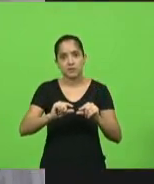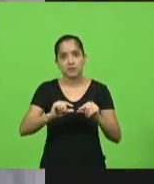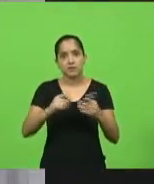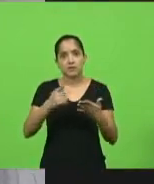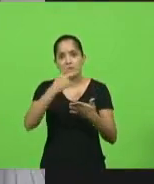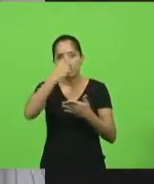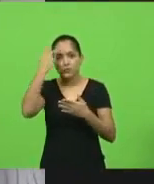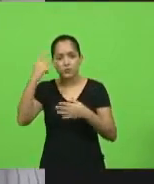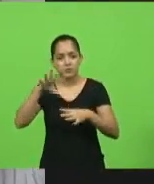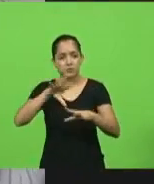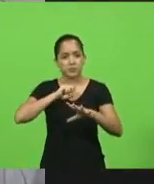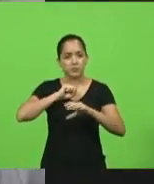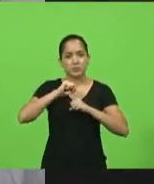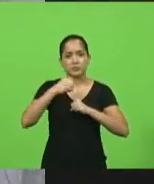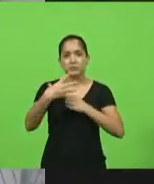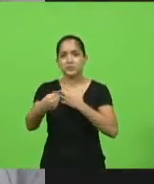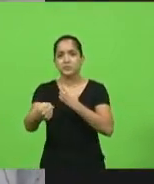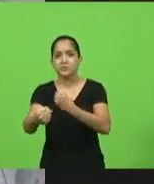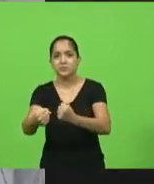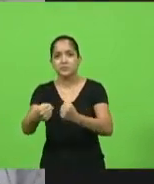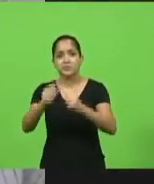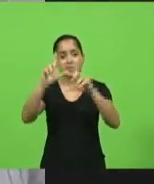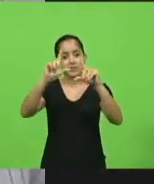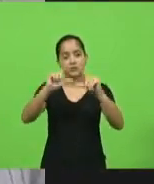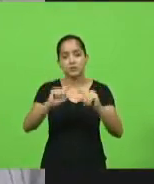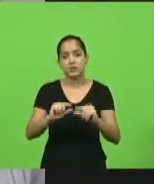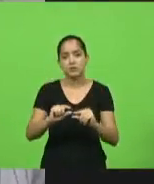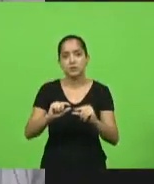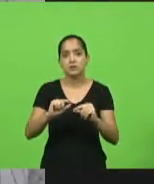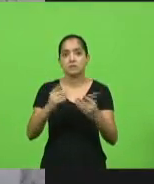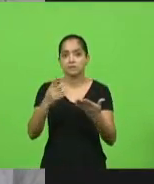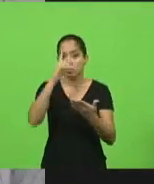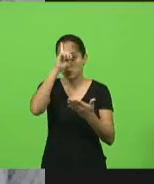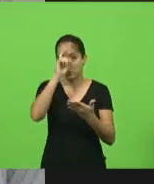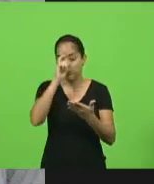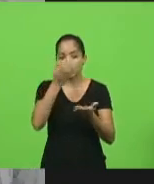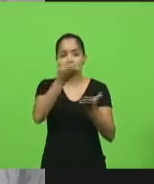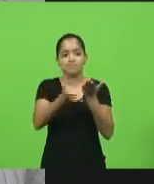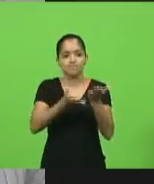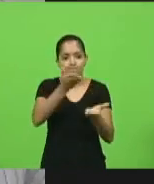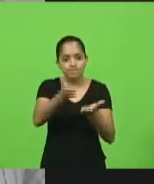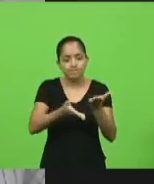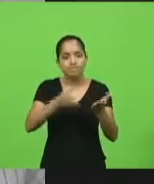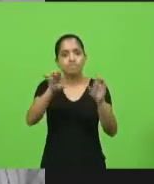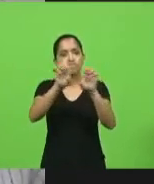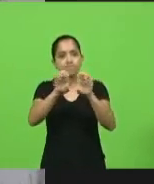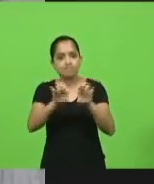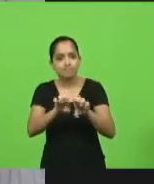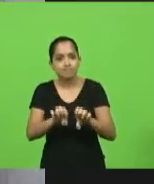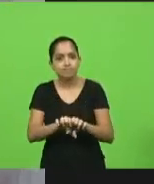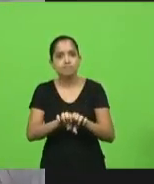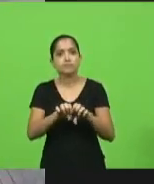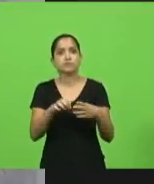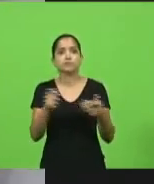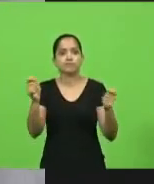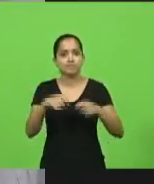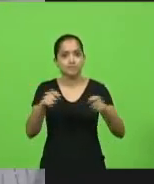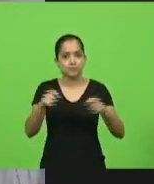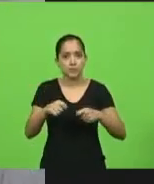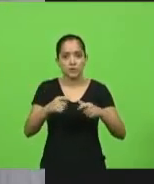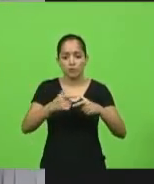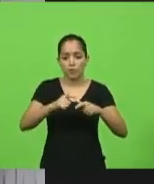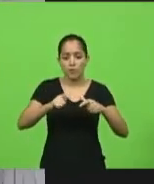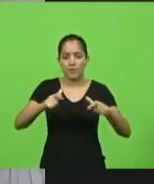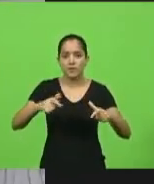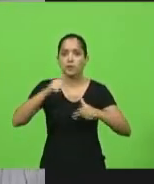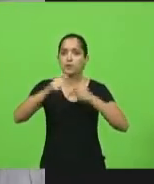contaminadas, para que os hospitais possam atender, que se tenha estrutura para atender. Foi aumentado muito o trabalho